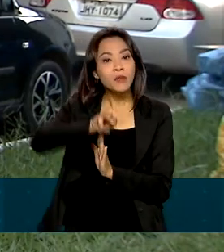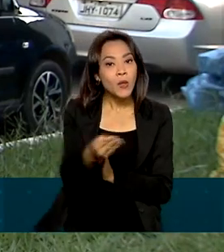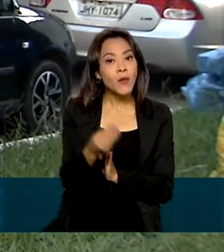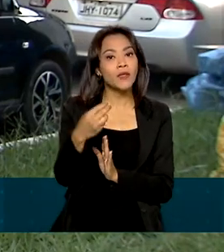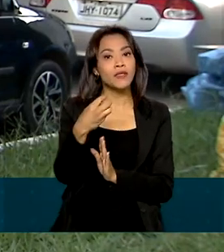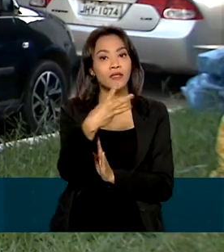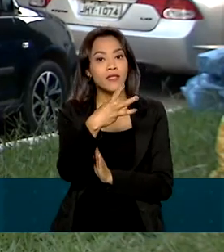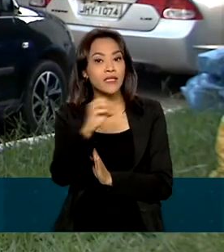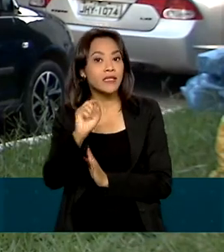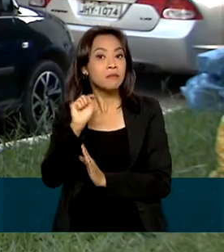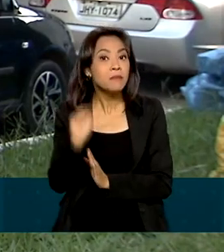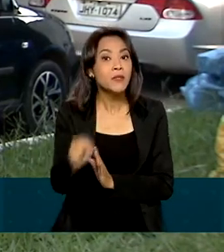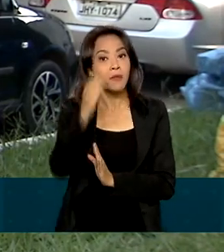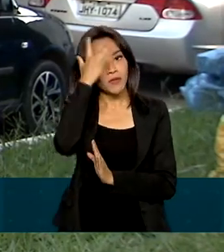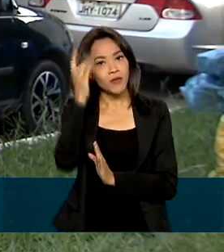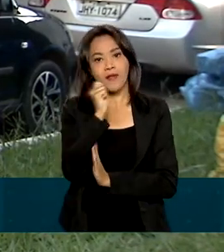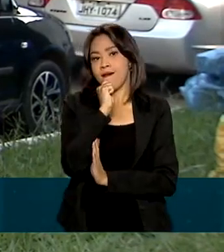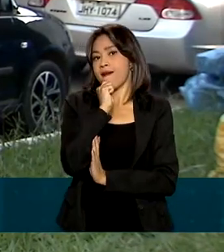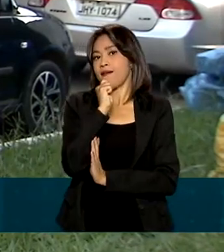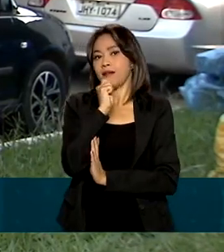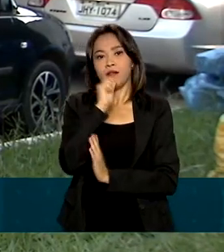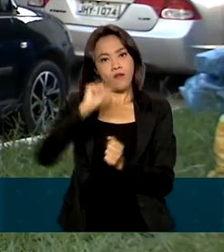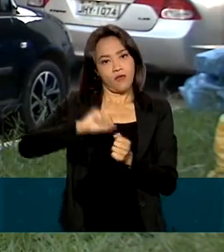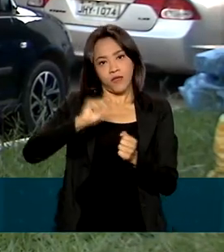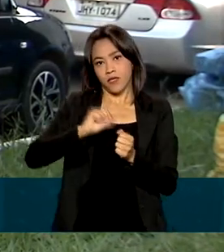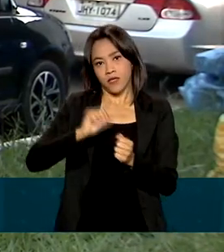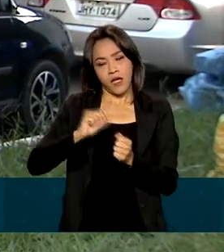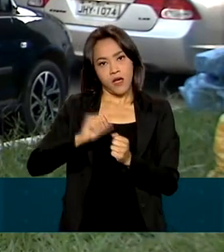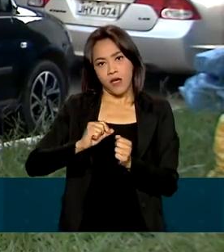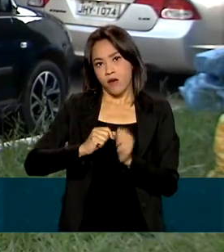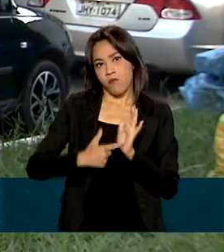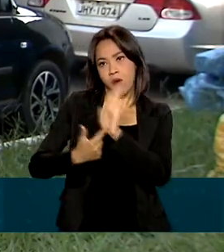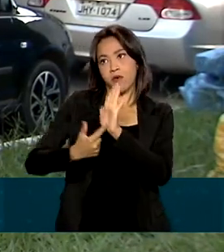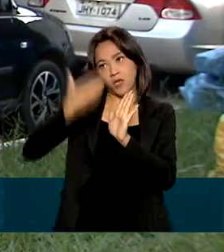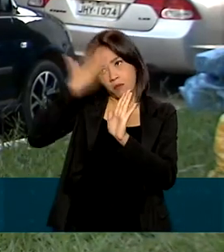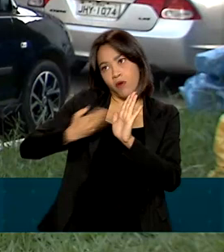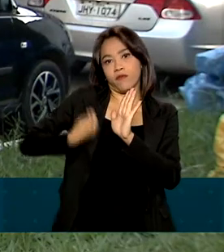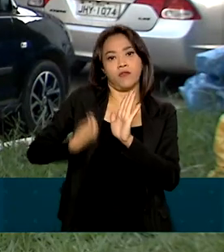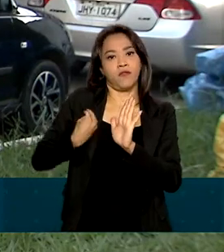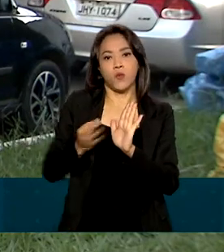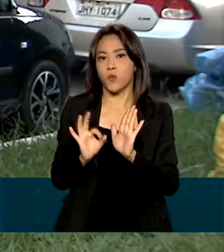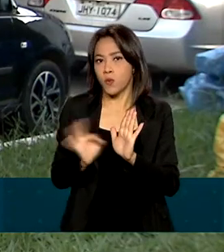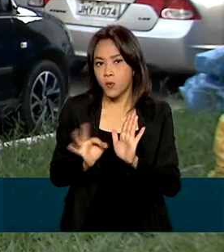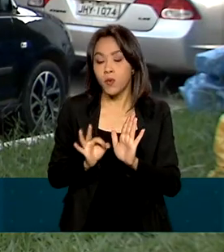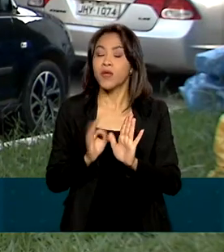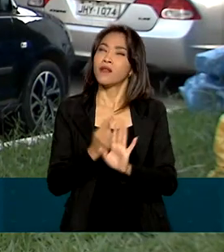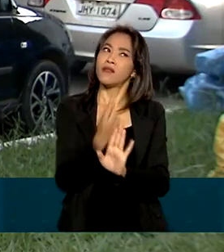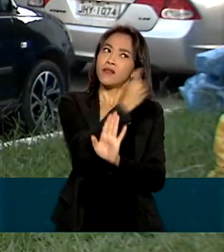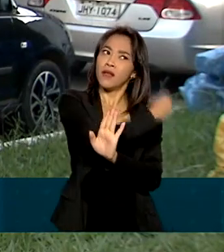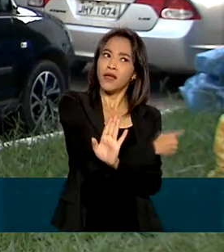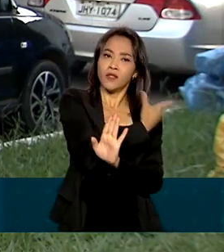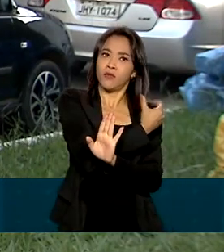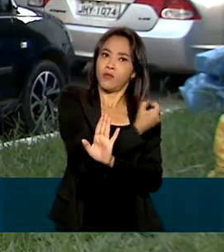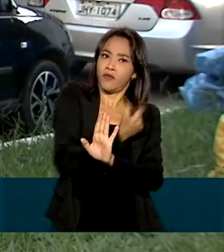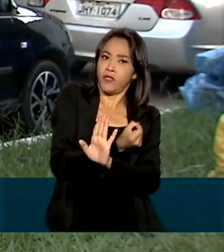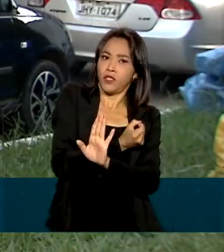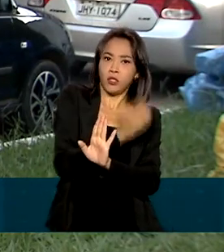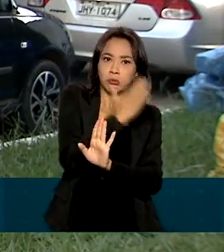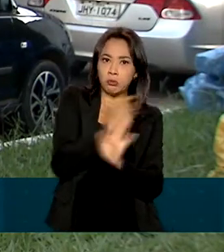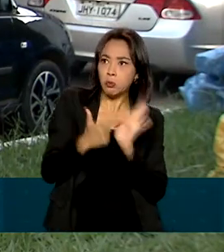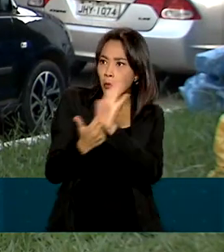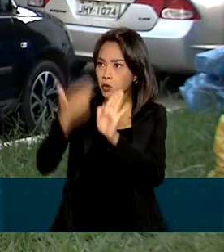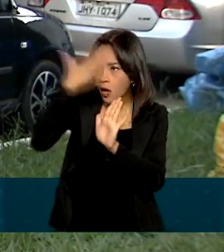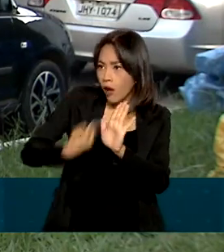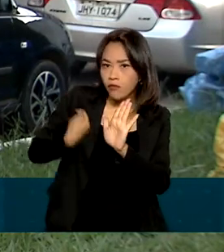beneficiários que não fizeram o procedimento nos últimos dois anos. Quem está desde 2020 sem realizar a prova de